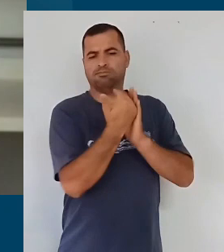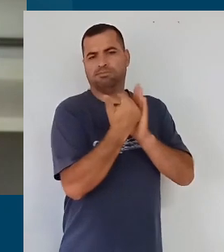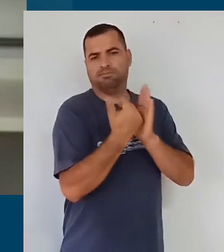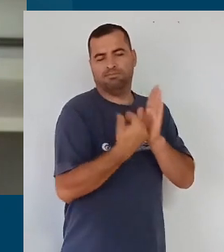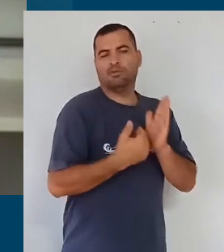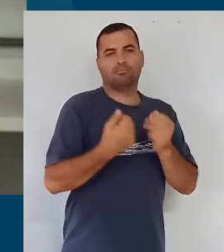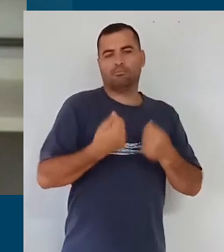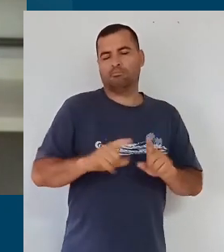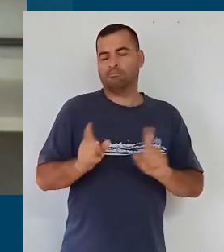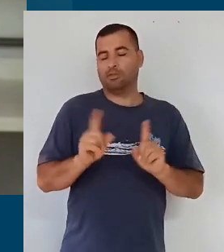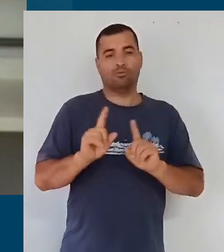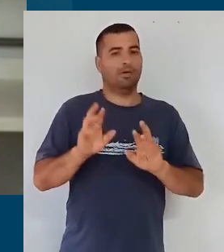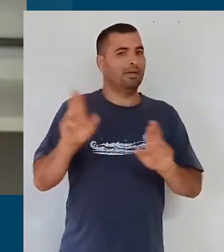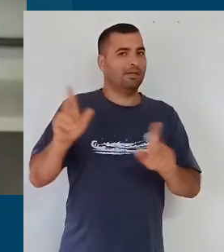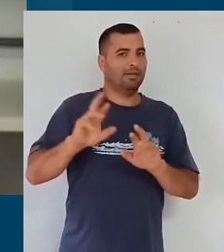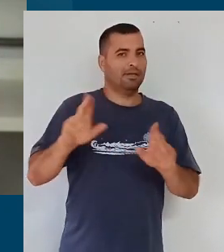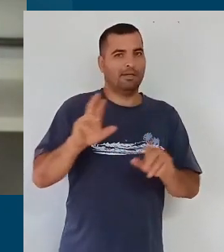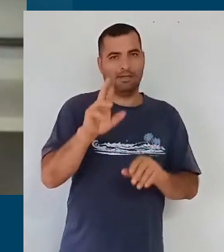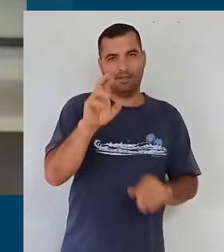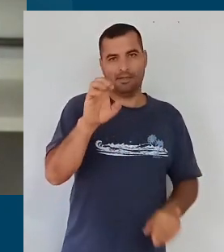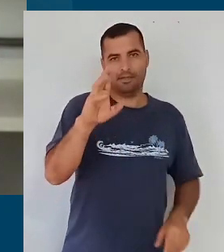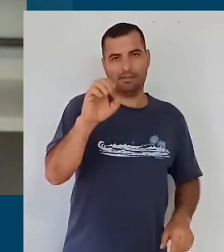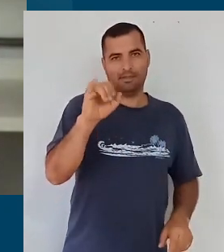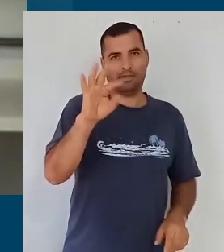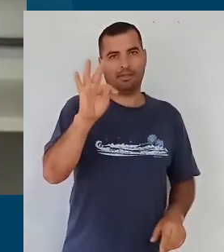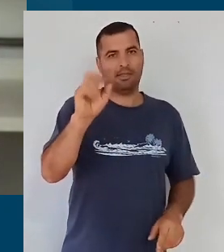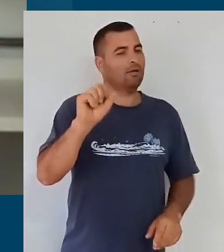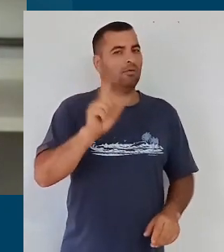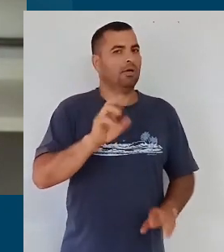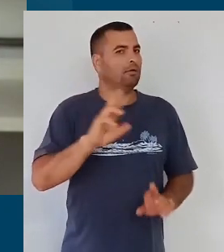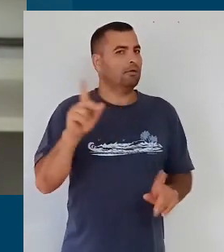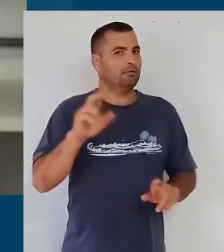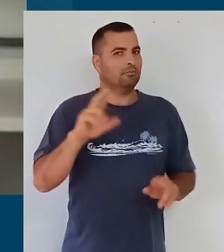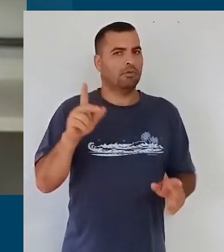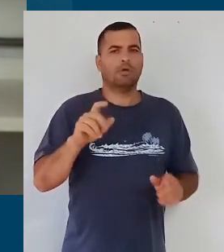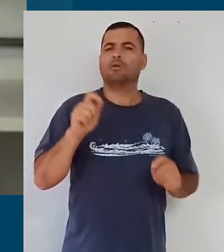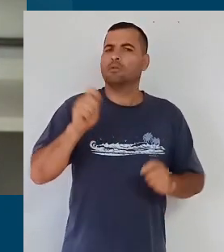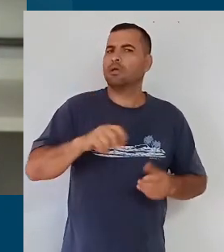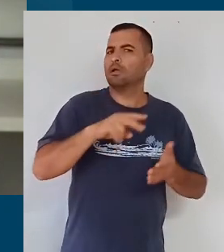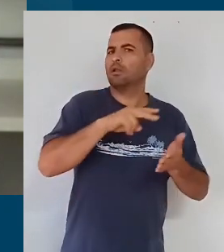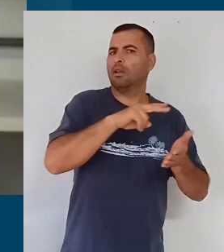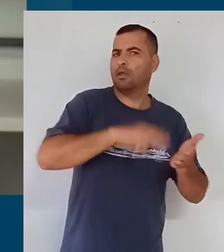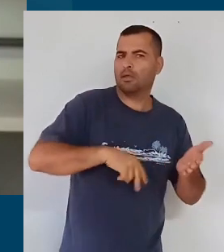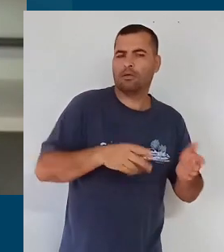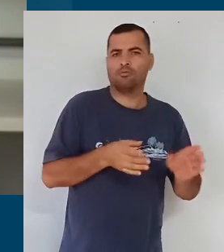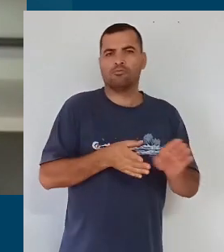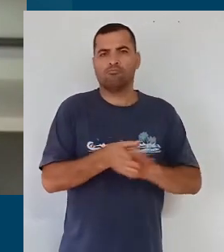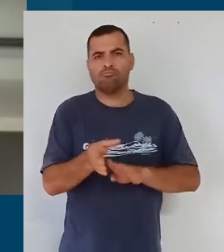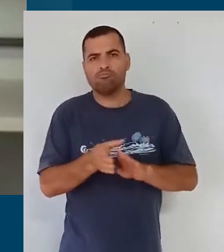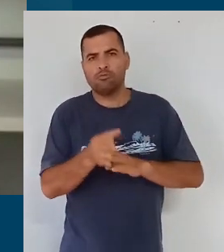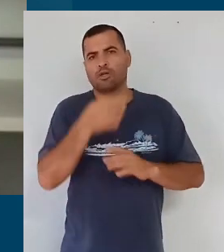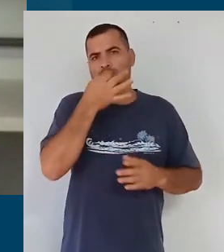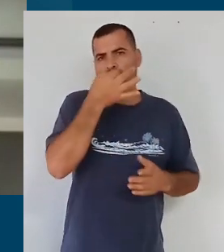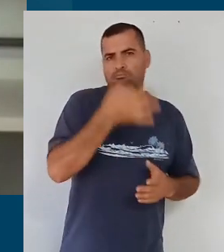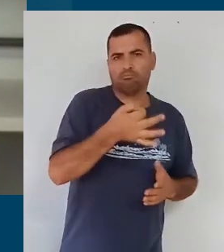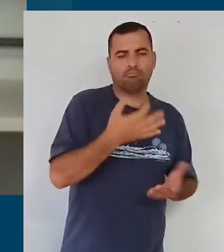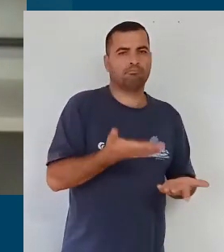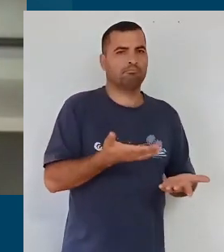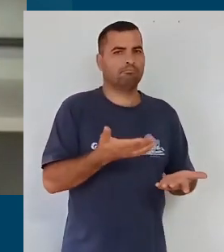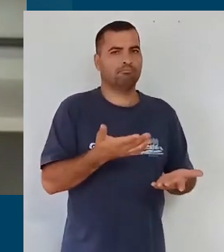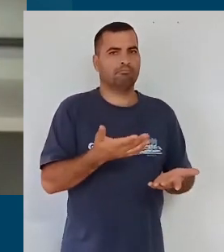jamais uma receita, mas algo que possa ser lido, essas orientações pedagógicas, essas sugestões,